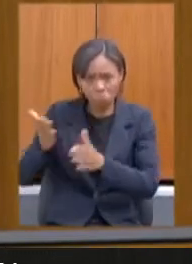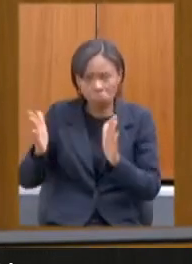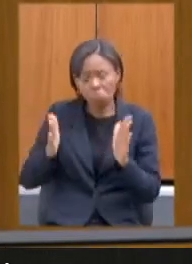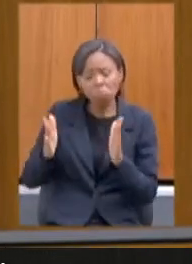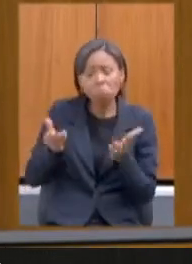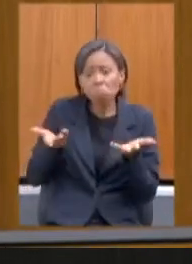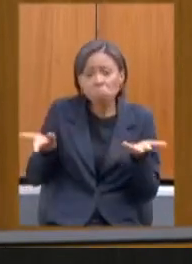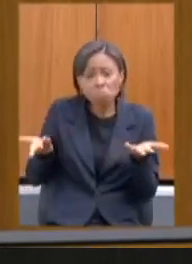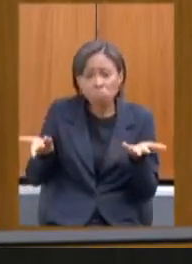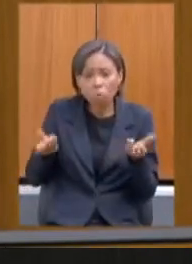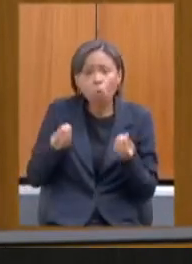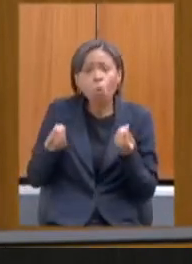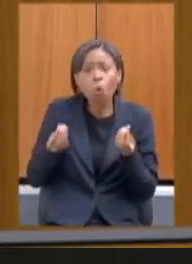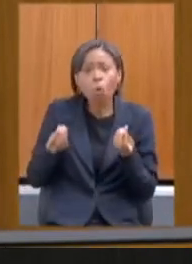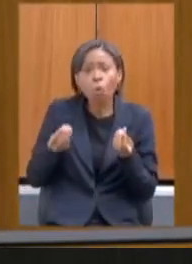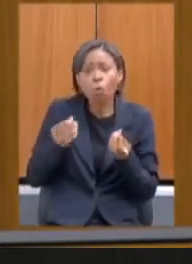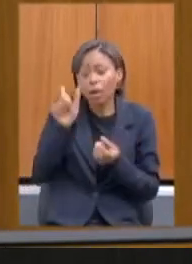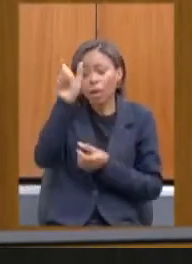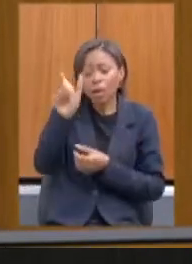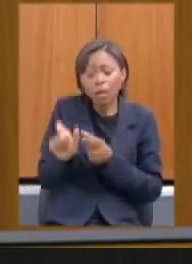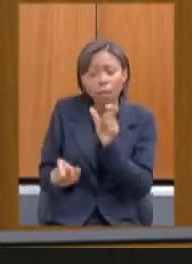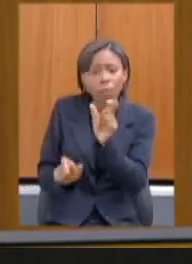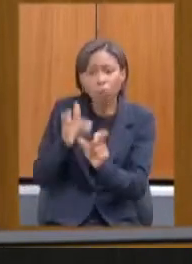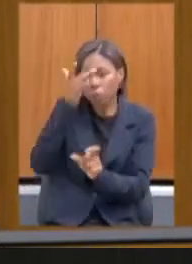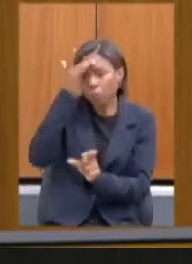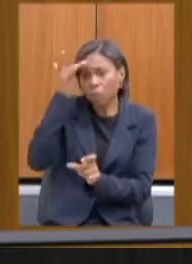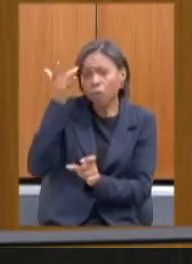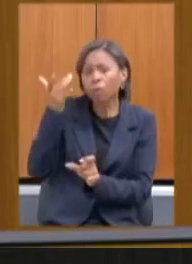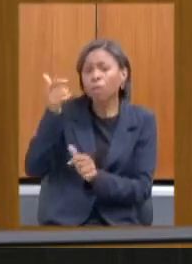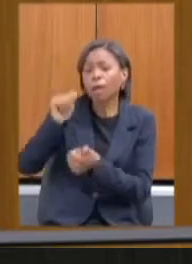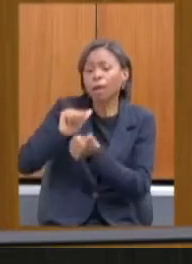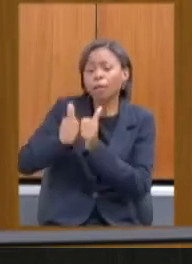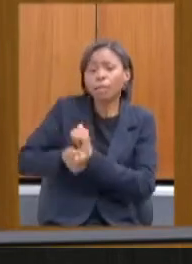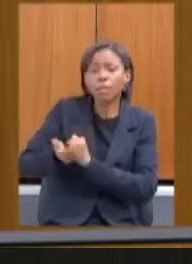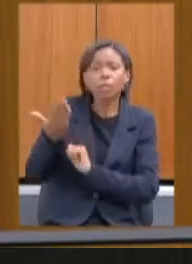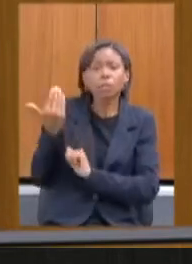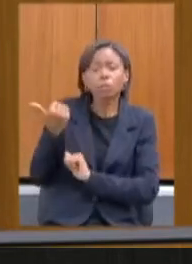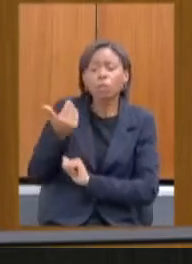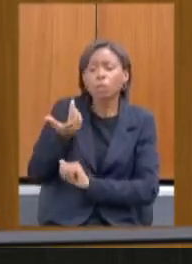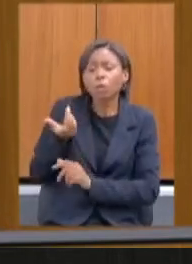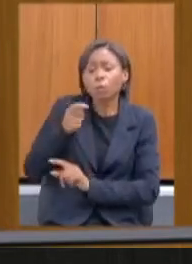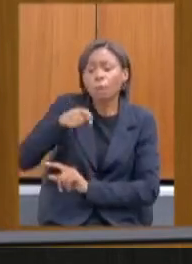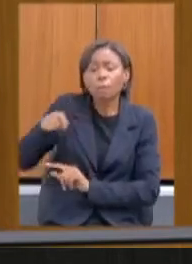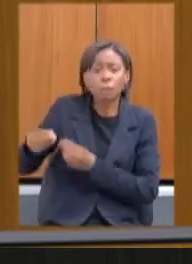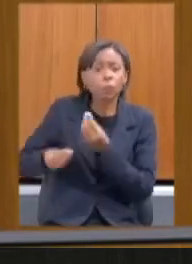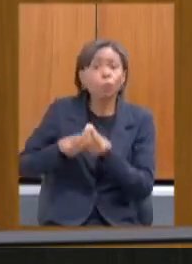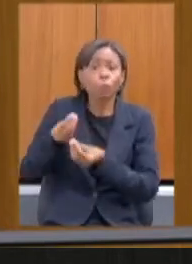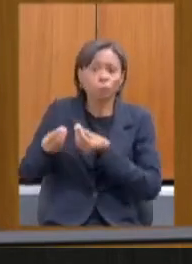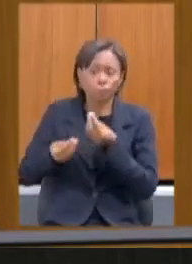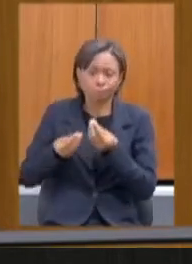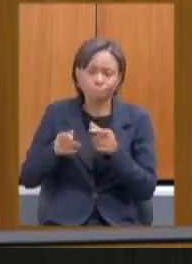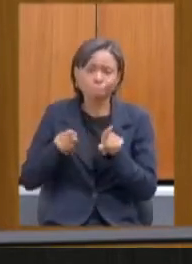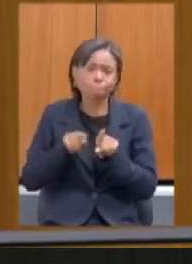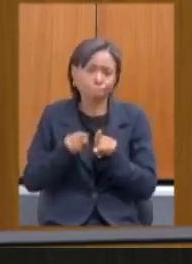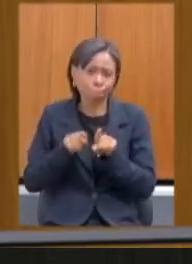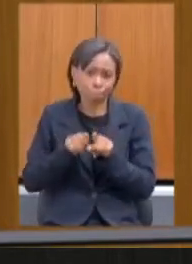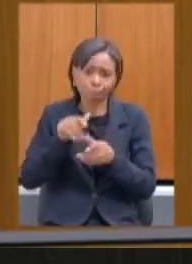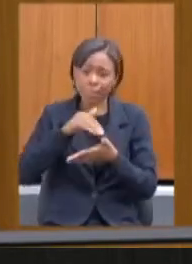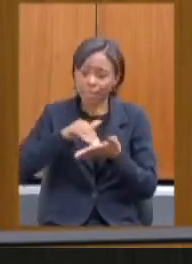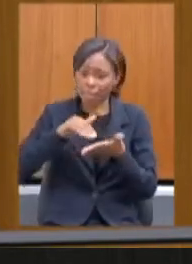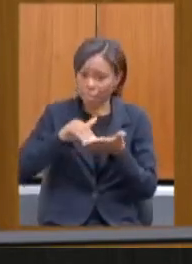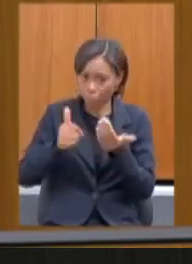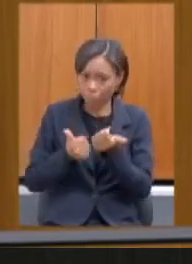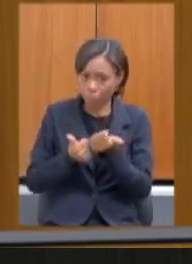atletas durante os últimos meses? No dia 18 também, a Subsecretaria de Esportes divulgou